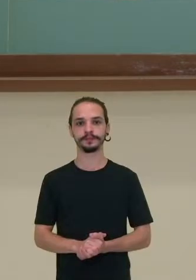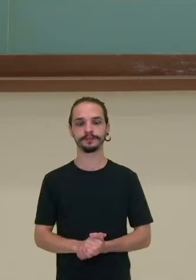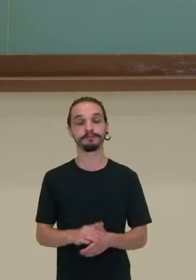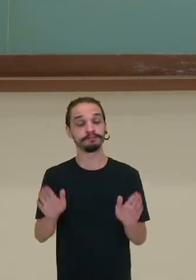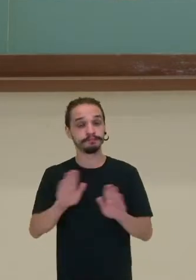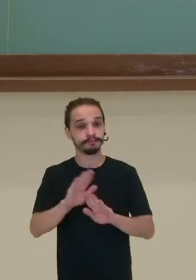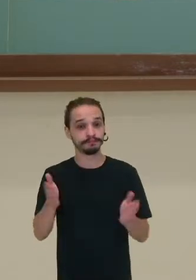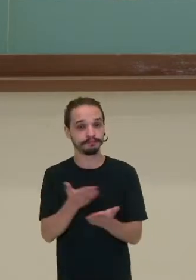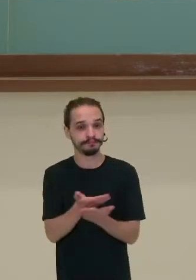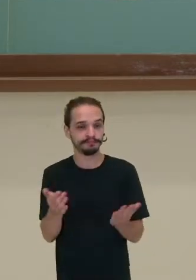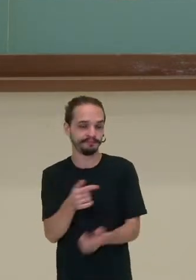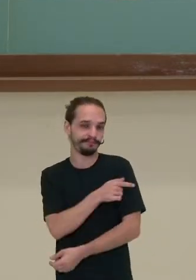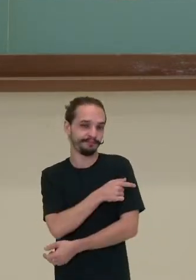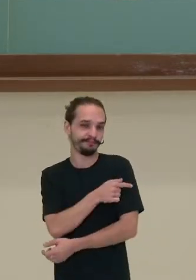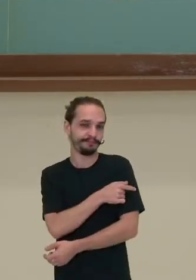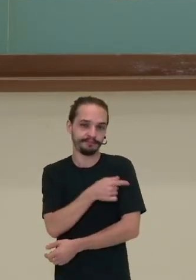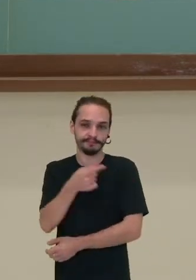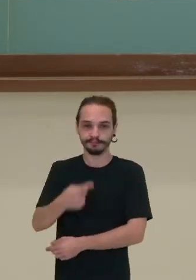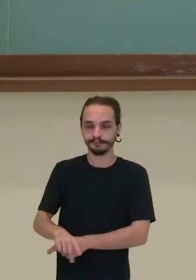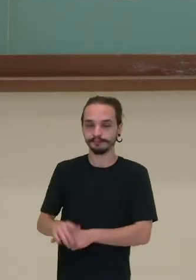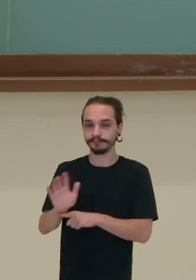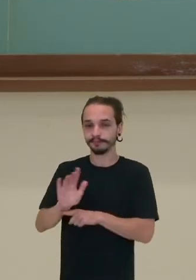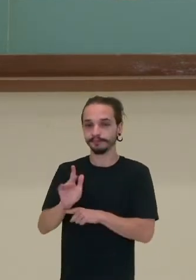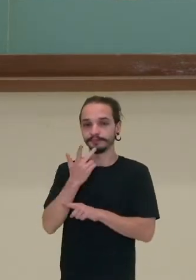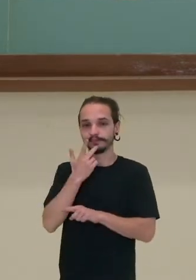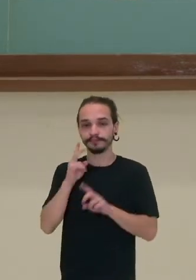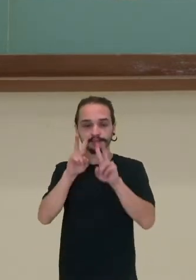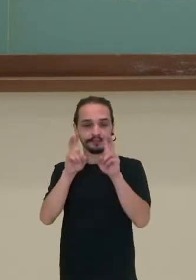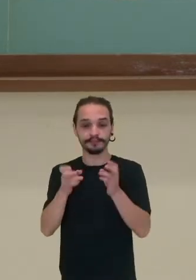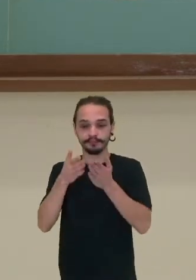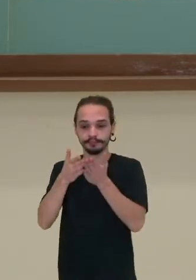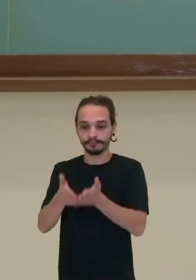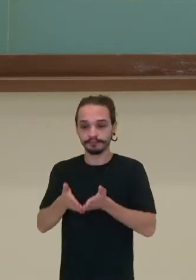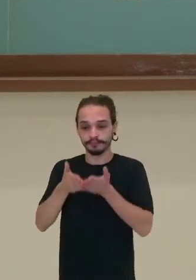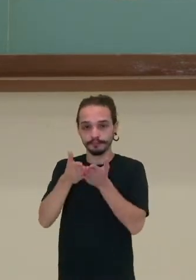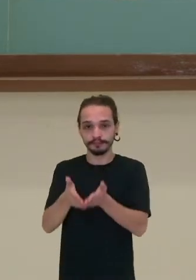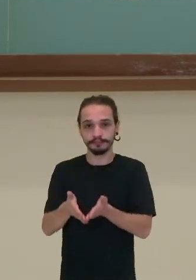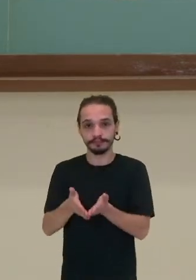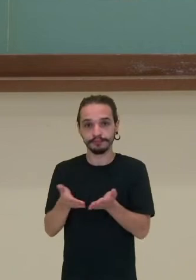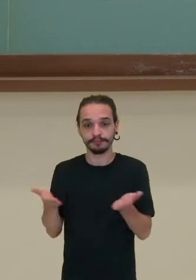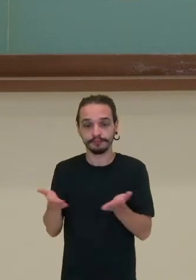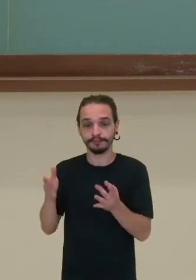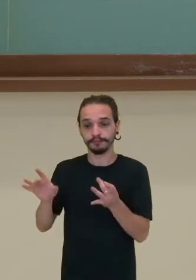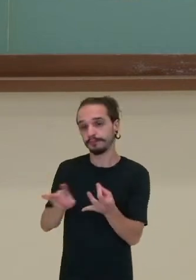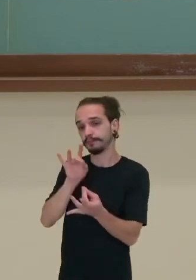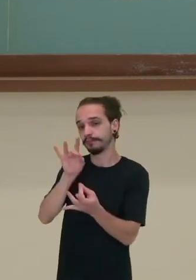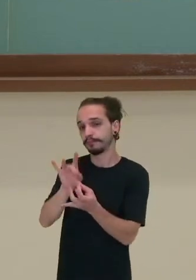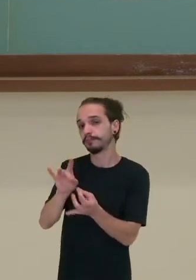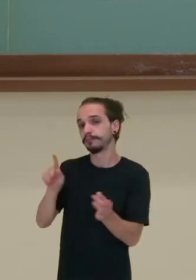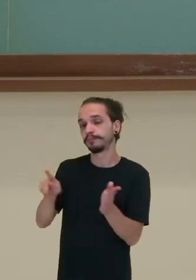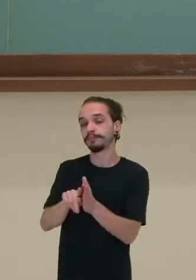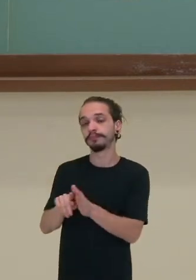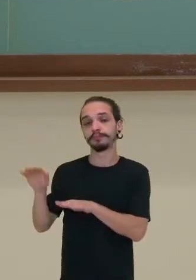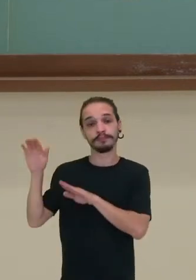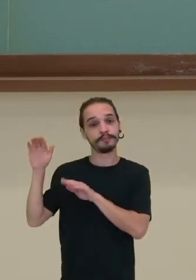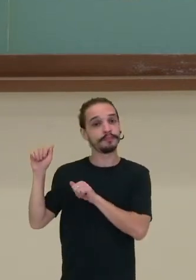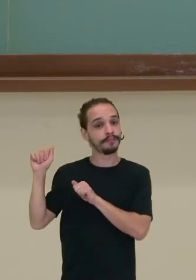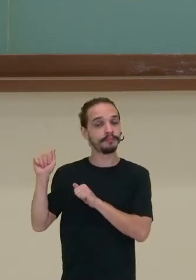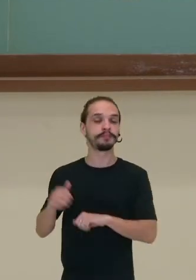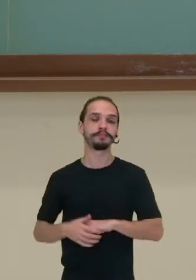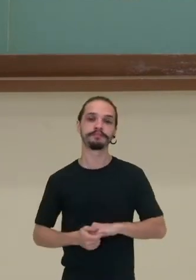Olá, sétimos anos! Nesse vídeo nós vamos falar das grandes navegações, mas vamos falar especificamente dos espanhóis.